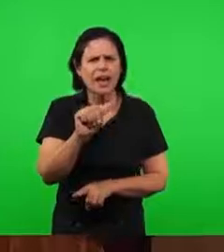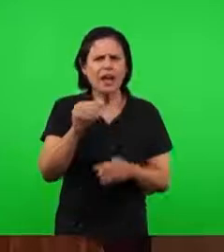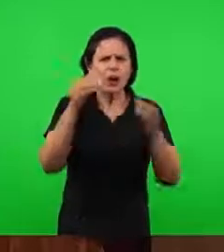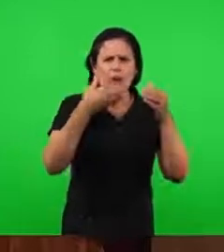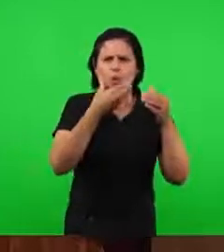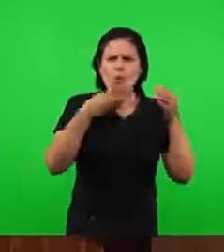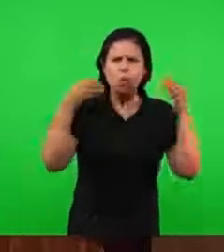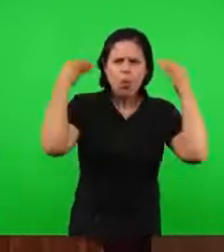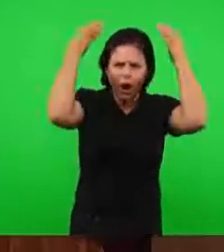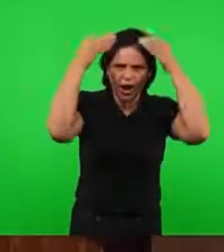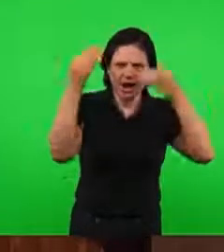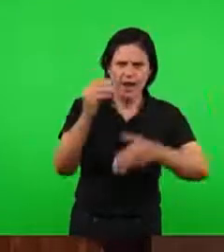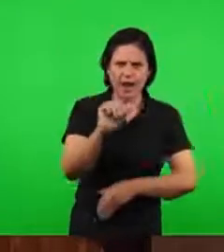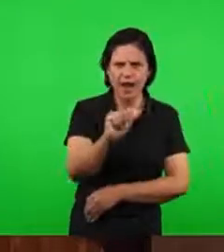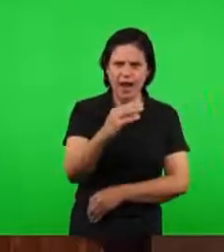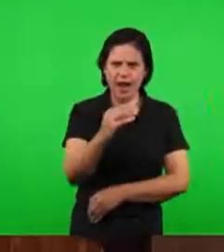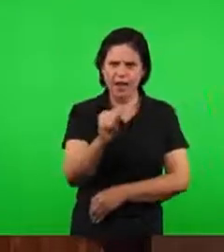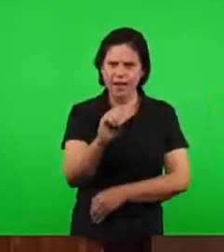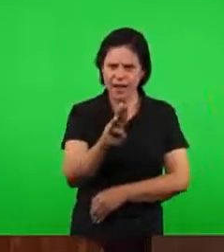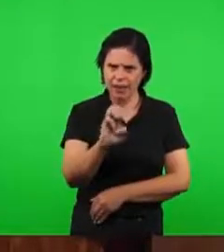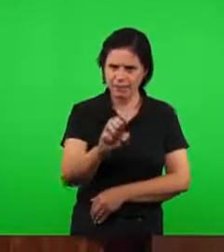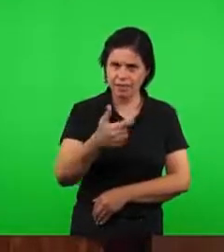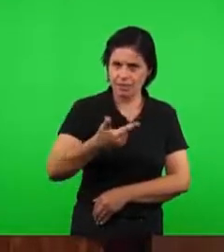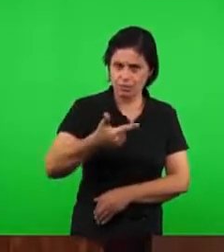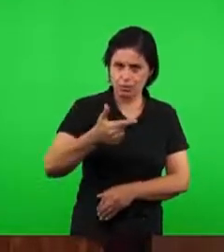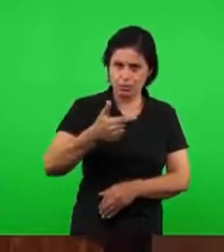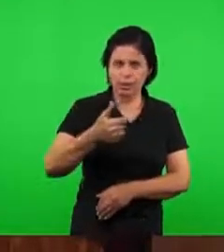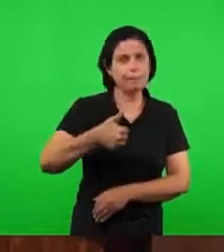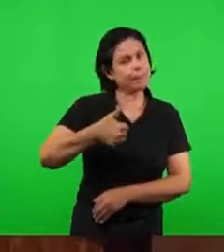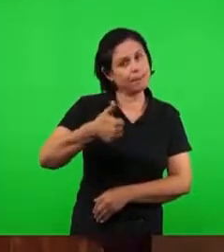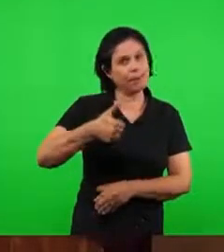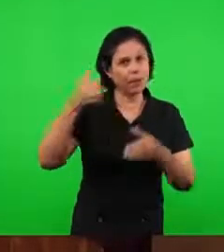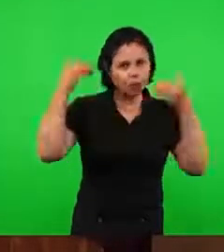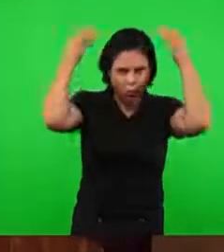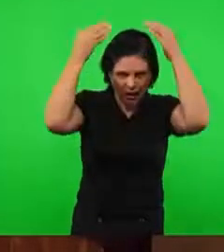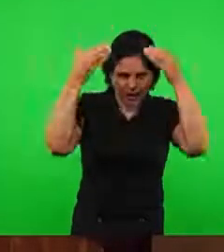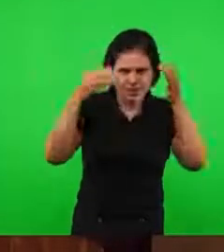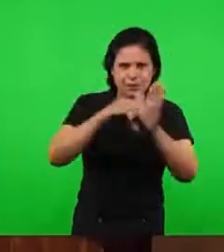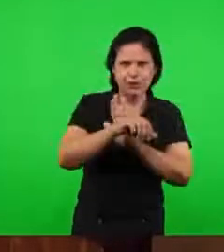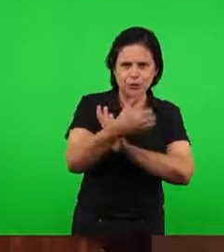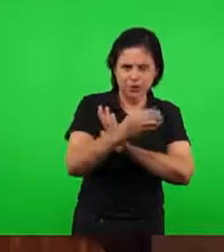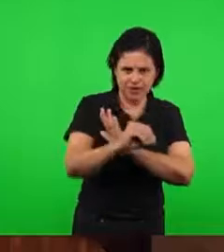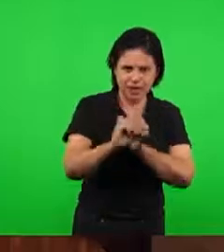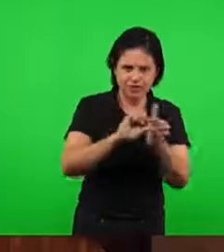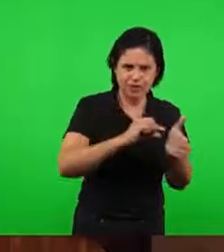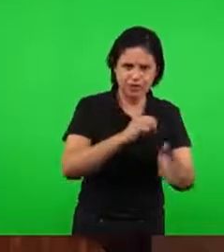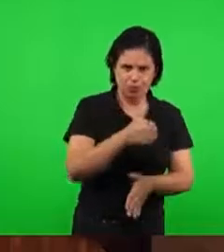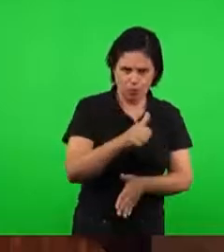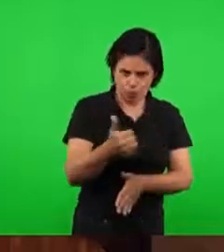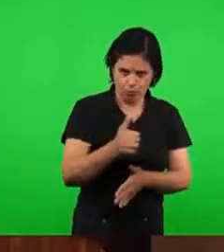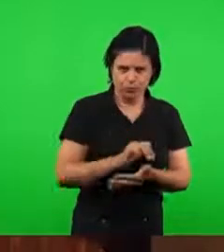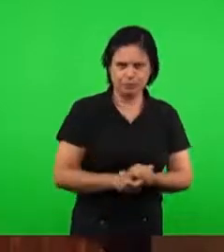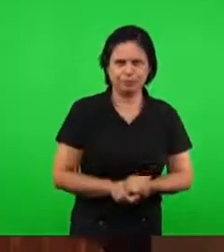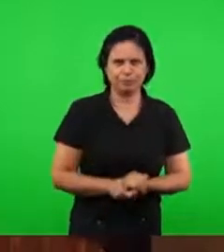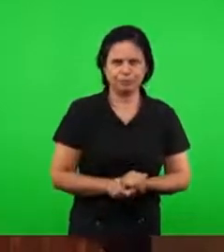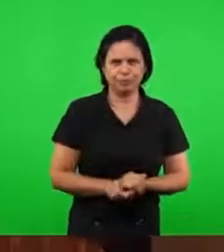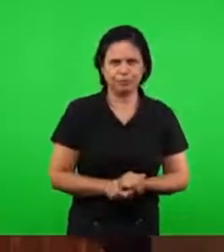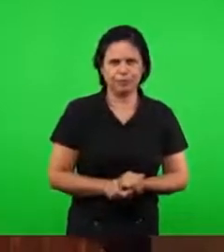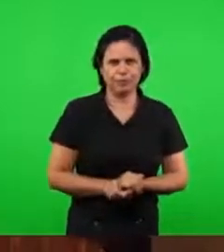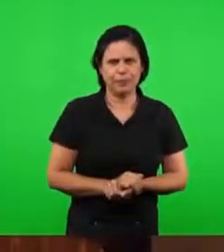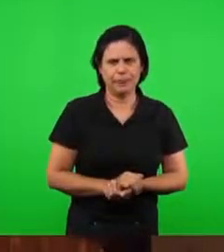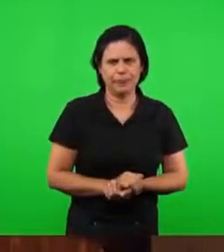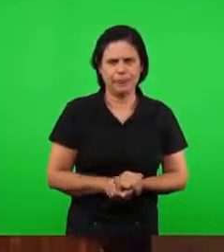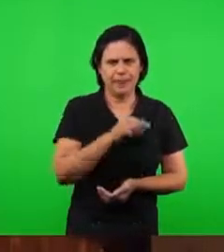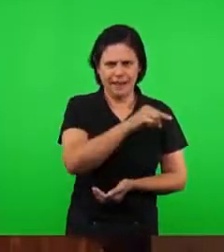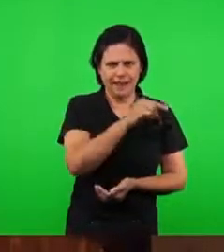primeiro reis, 10, 11 e outros textos mais. O importante é que a rainha